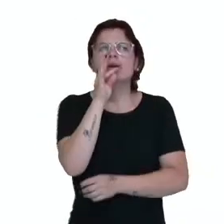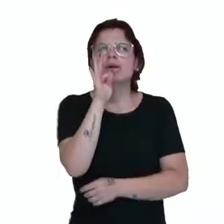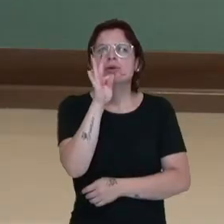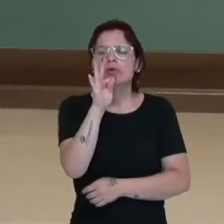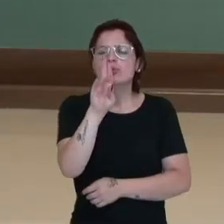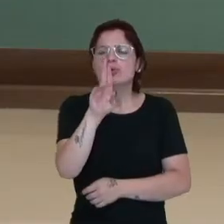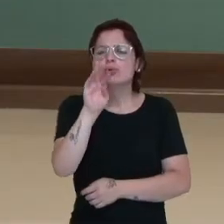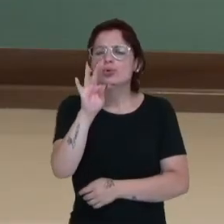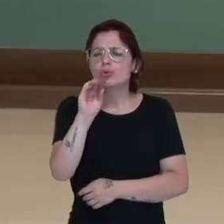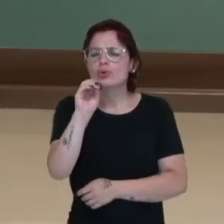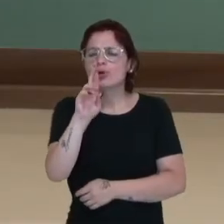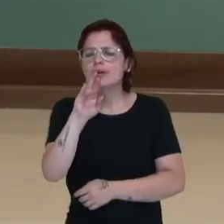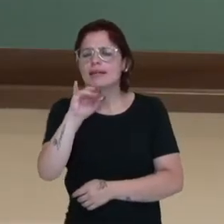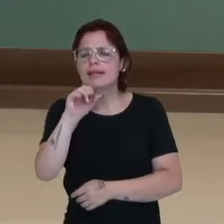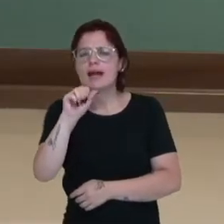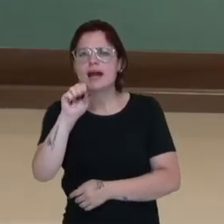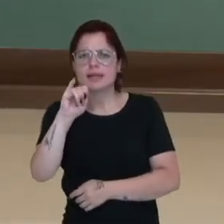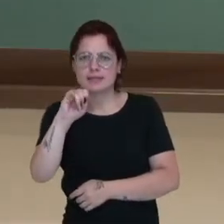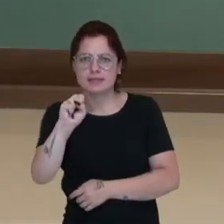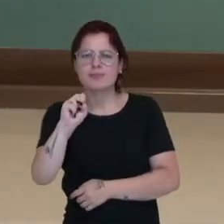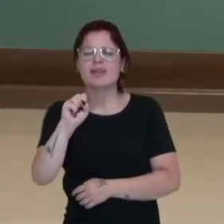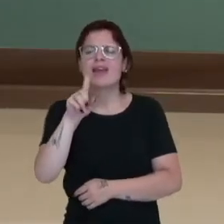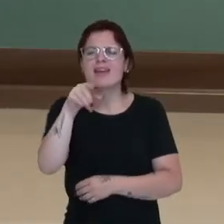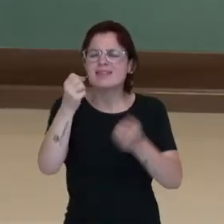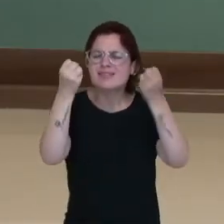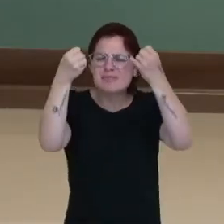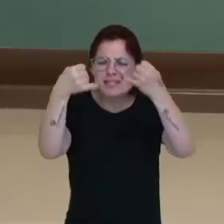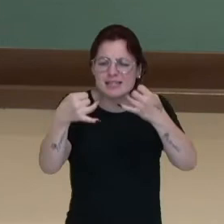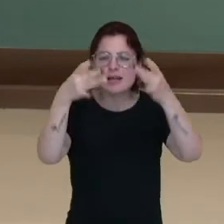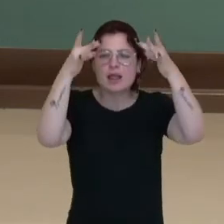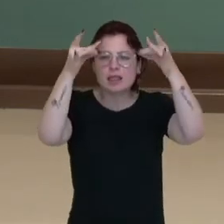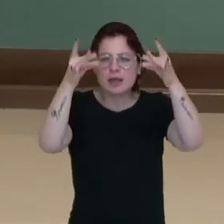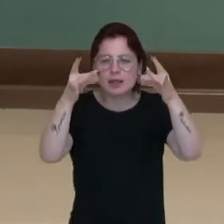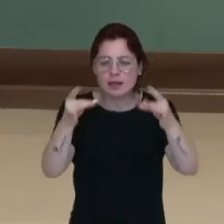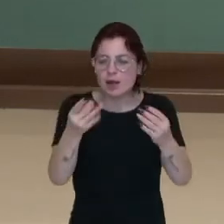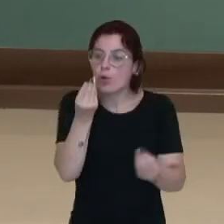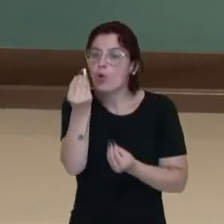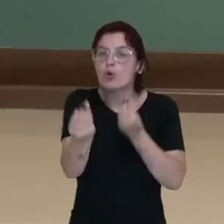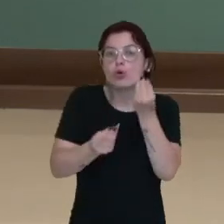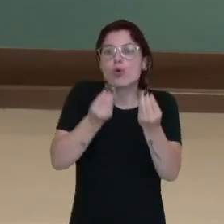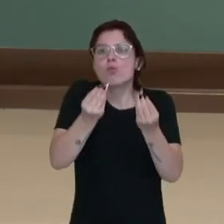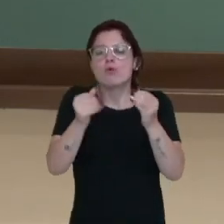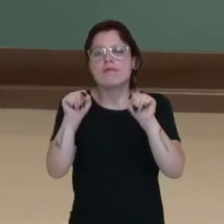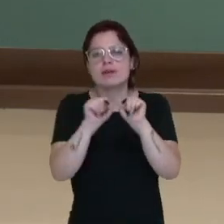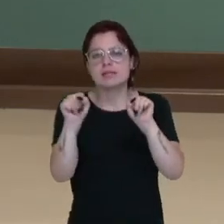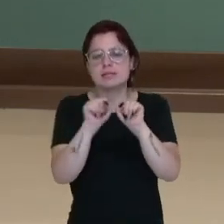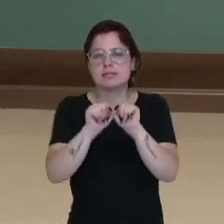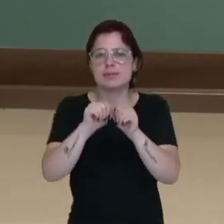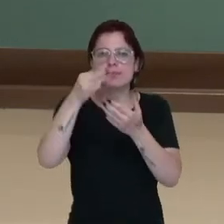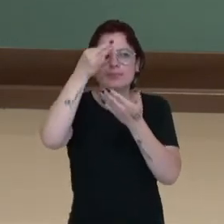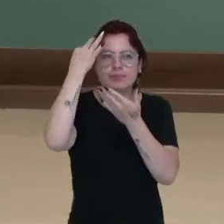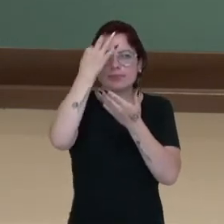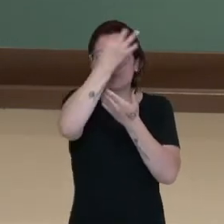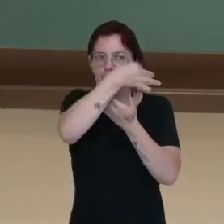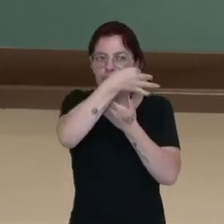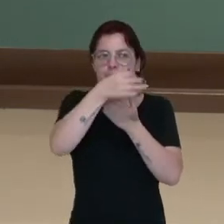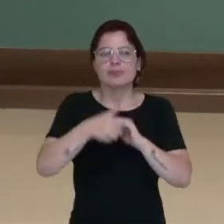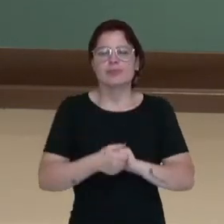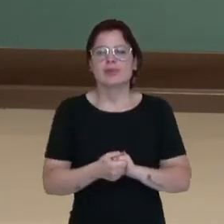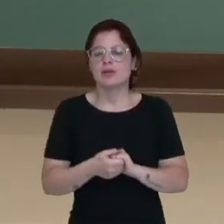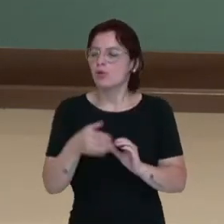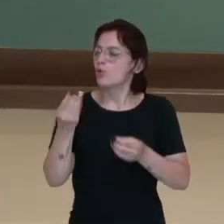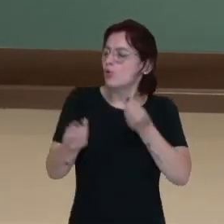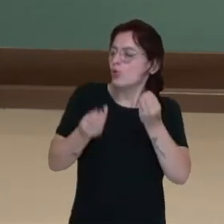ela vai explicando no passo a passo como fazer, por exemplo, a maquiagem, um tutorial para consertar um